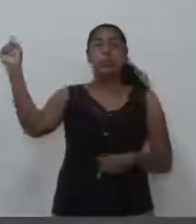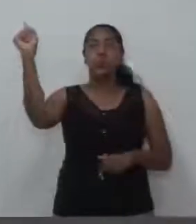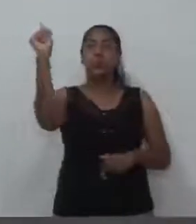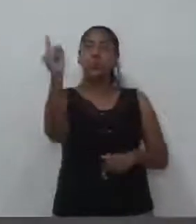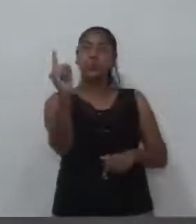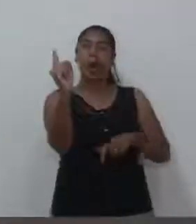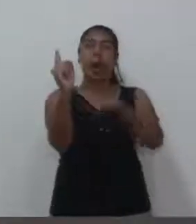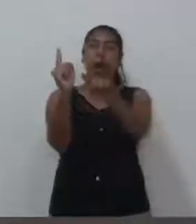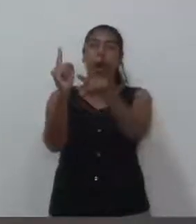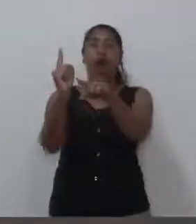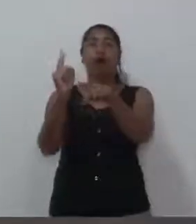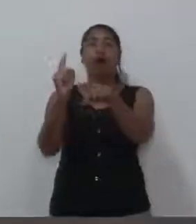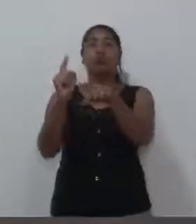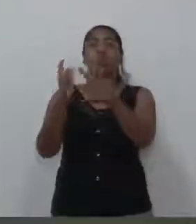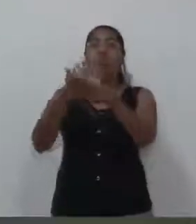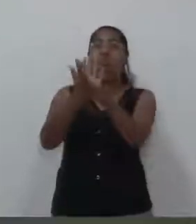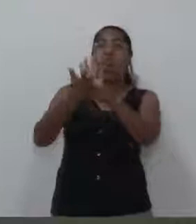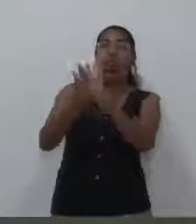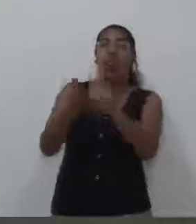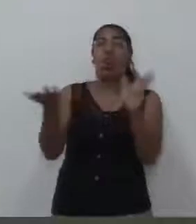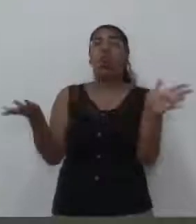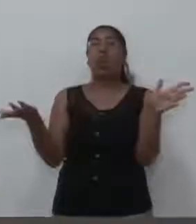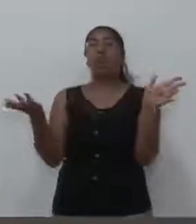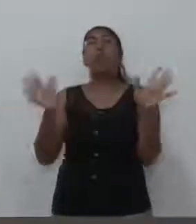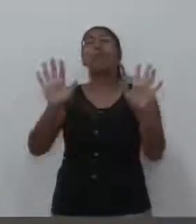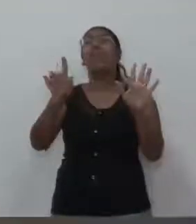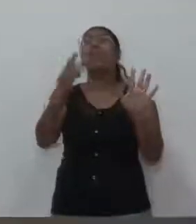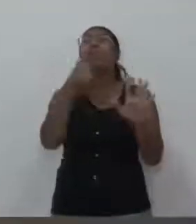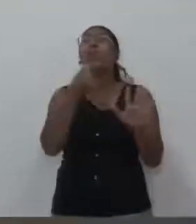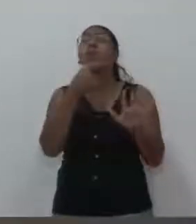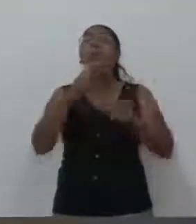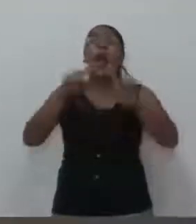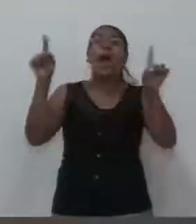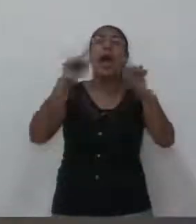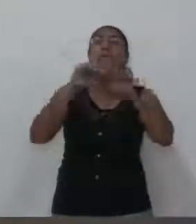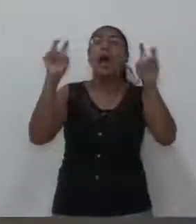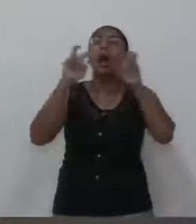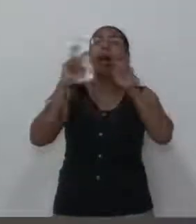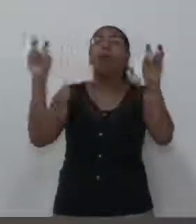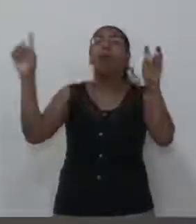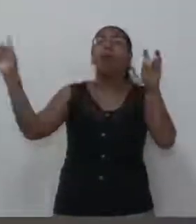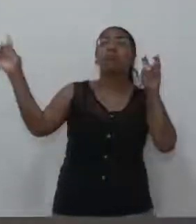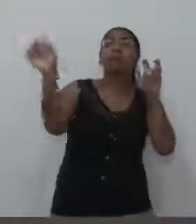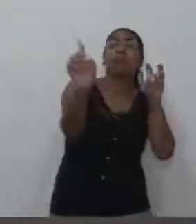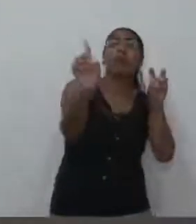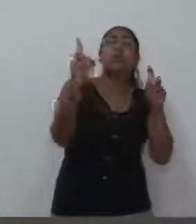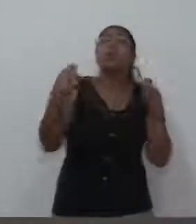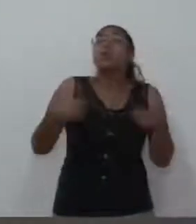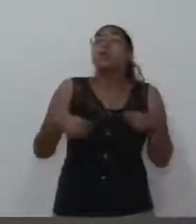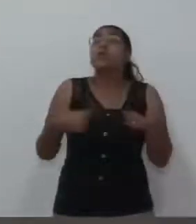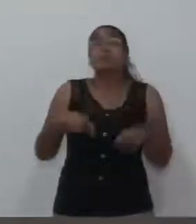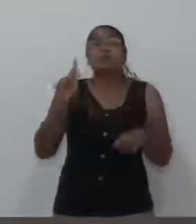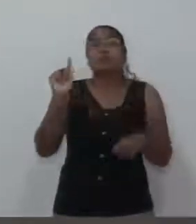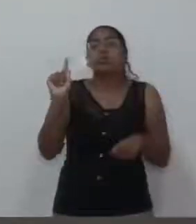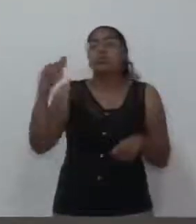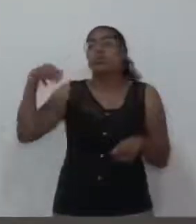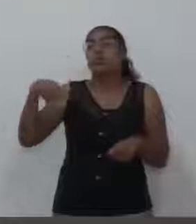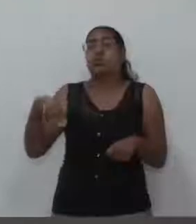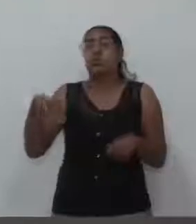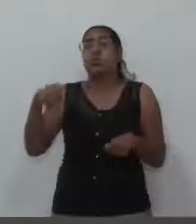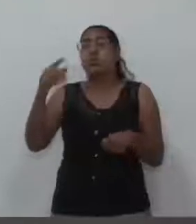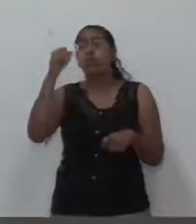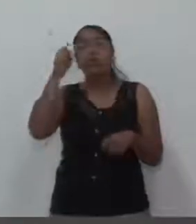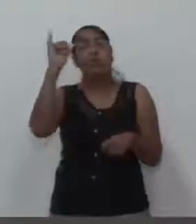aplauso. Isso acaba ocorrendo. Agora, situações como essa, penso eu que a guarda municipal deveria estar aqui... Já está. Para